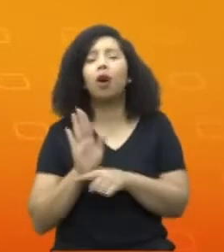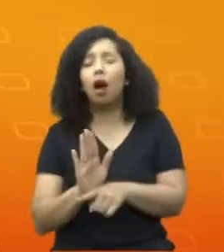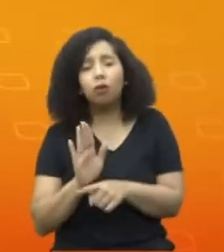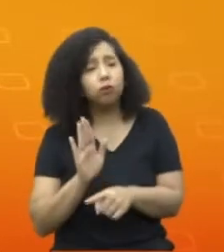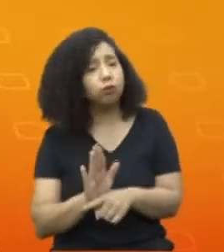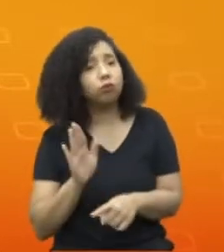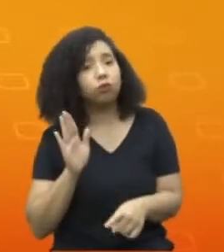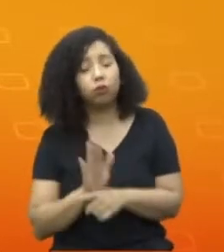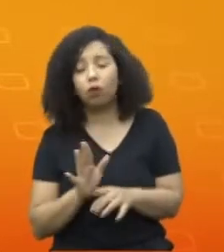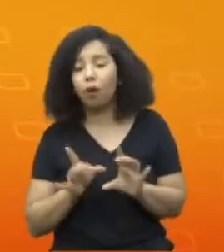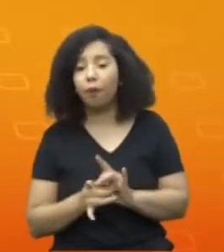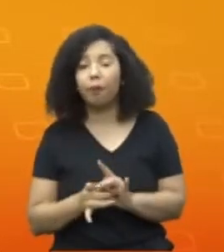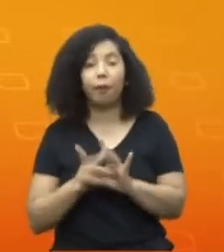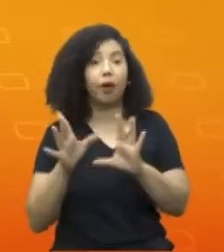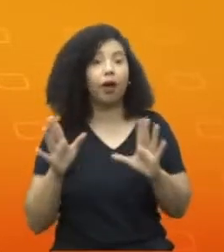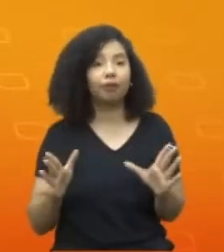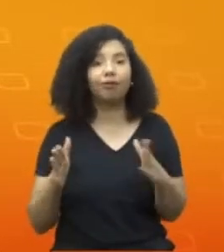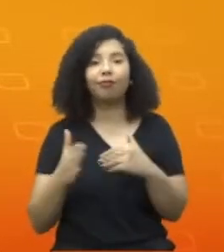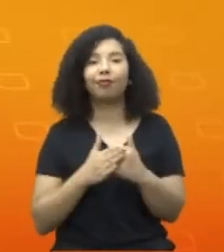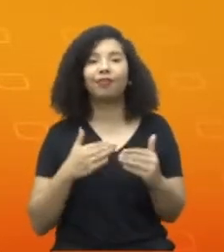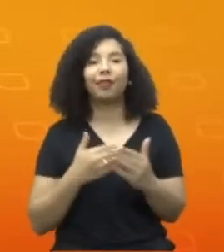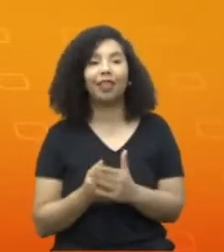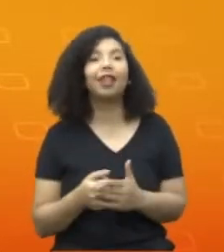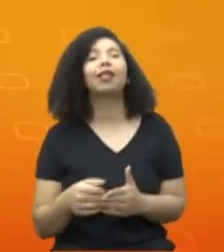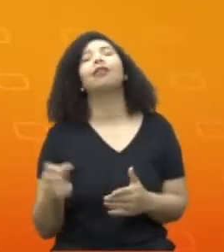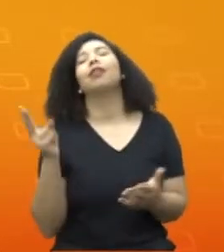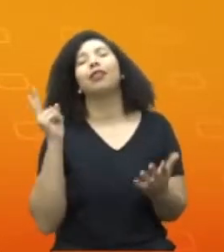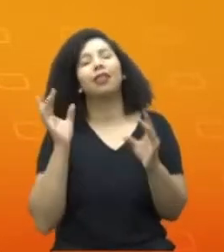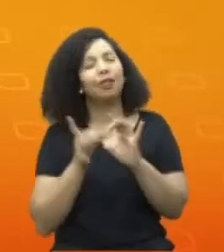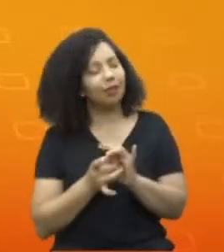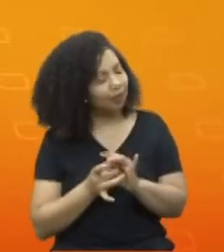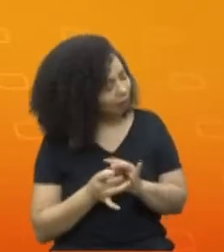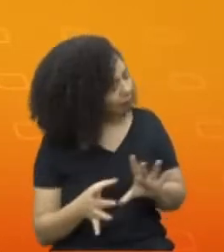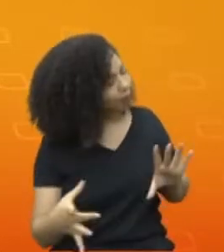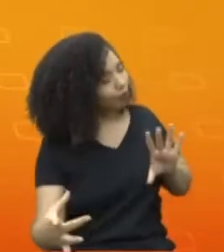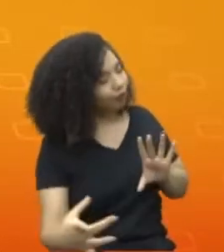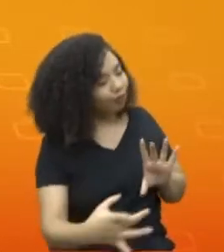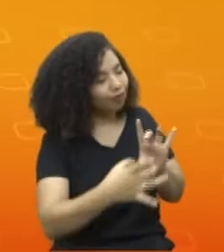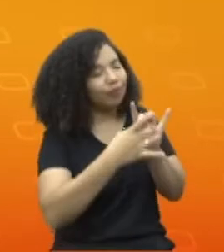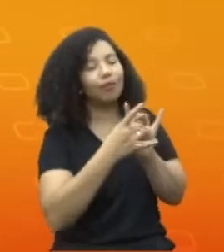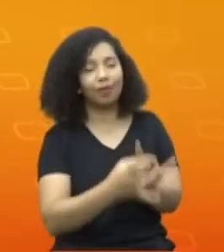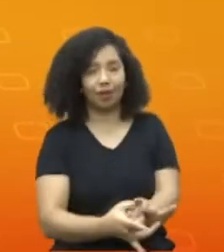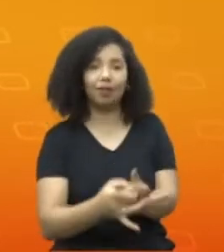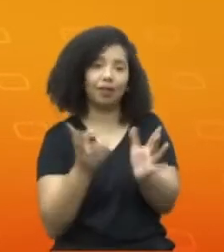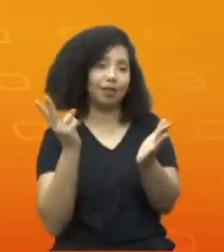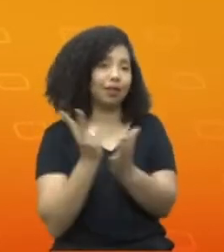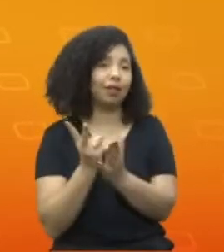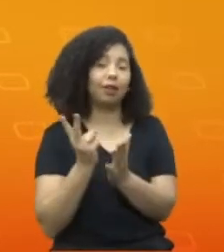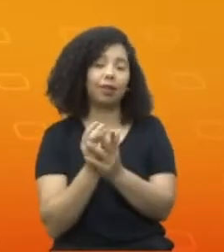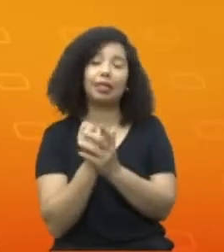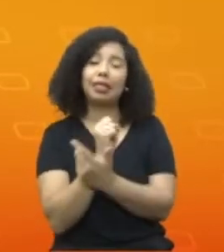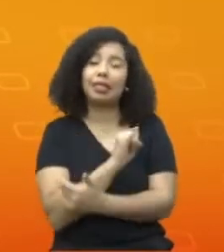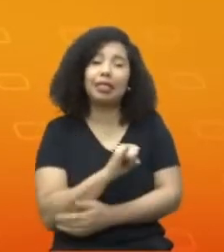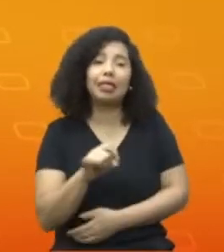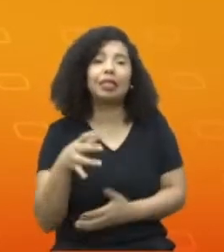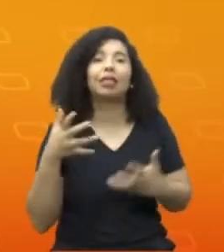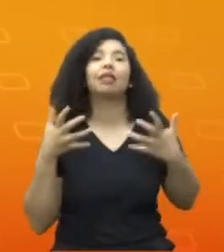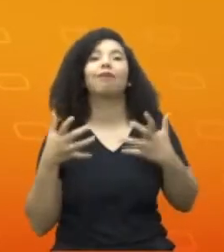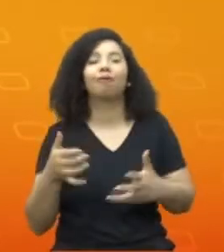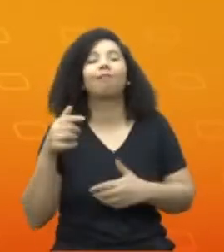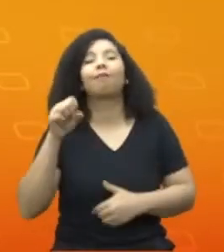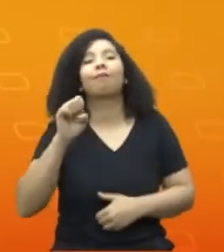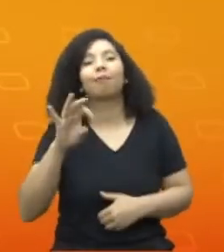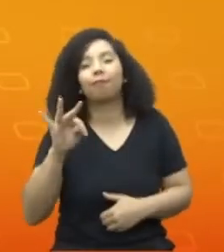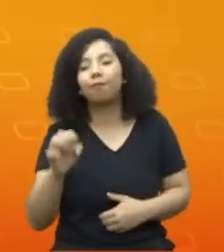pronta a fazer parcerias com vocês, com a SETE e com os